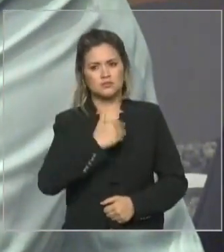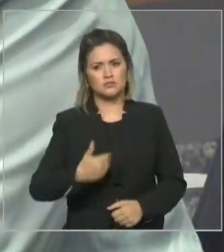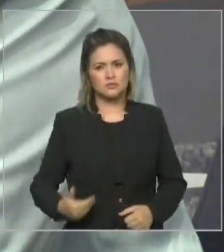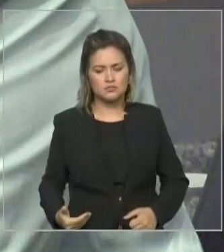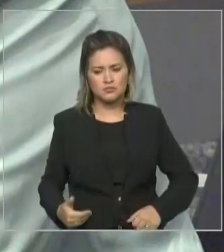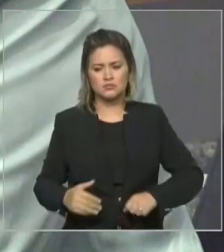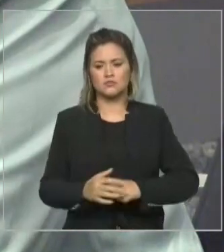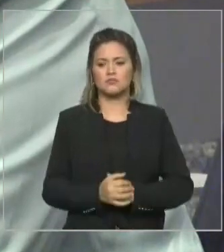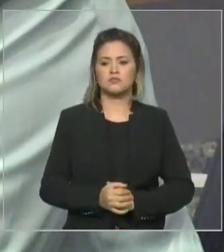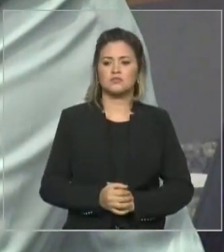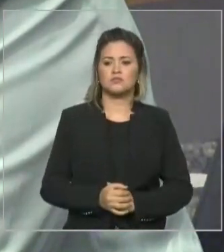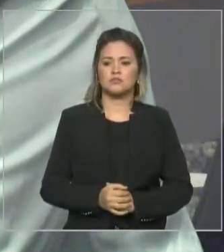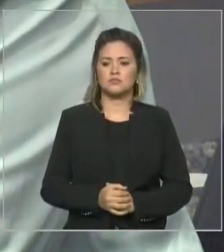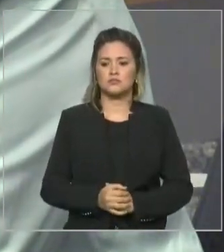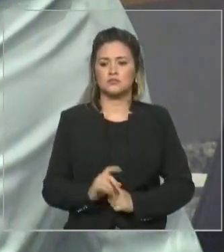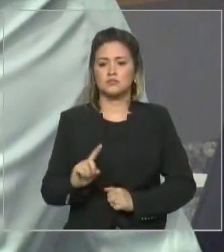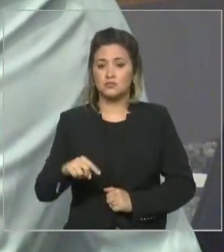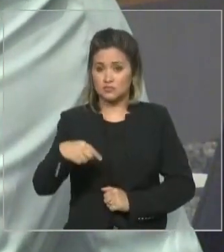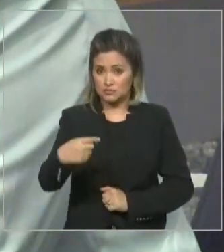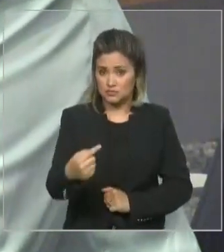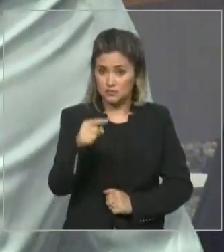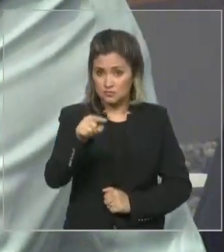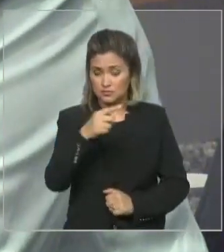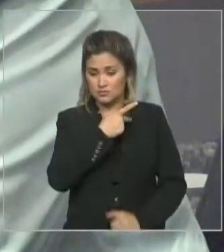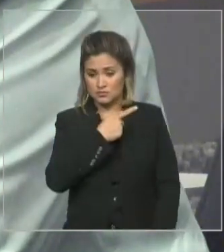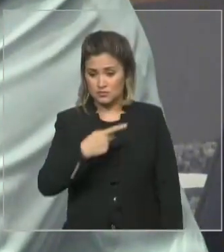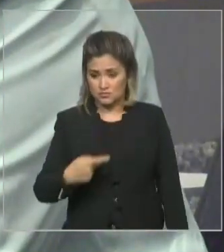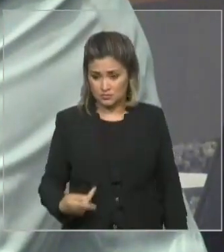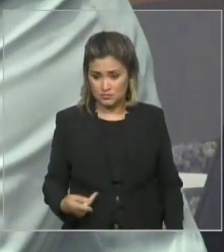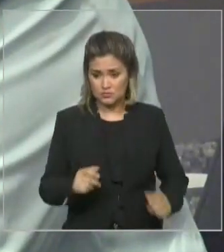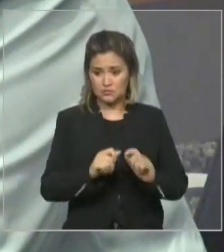V. Exª foi presidente desta casa.